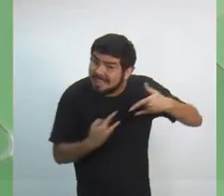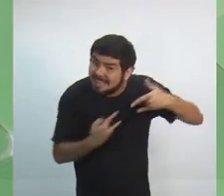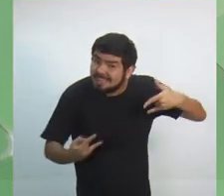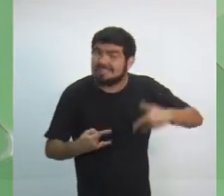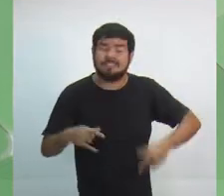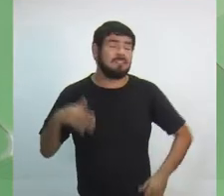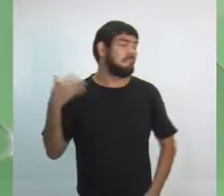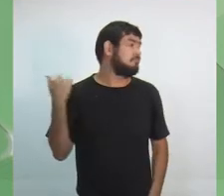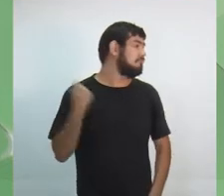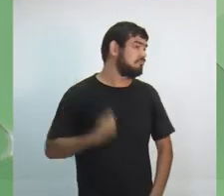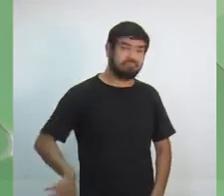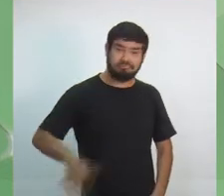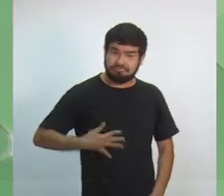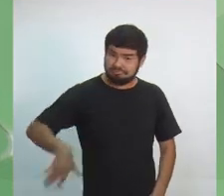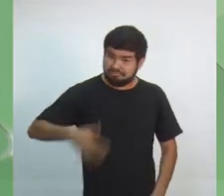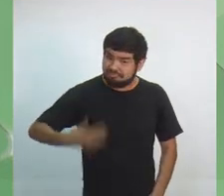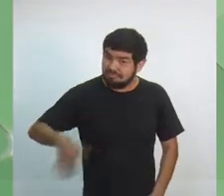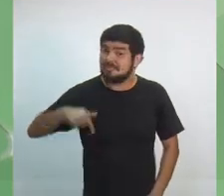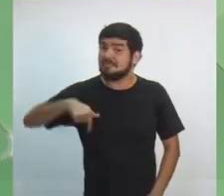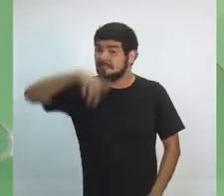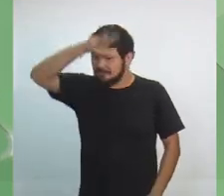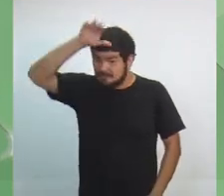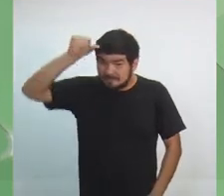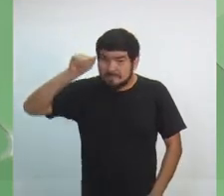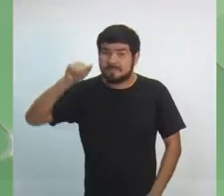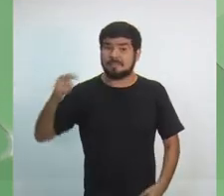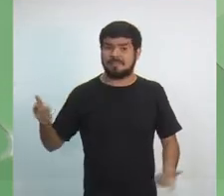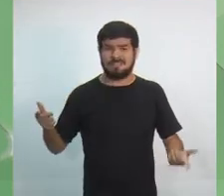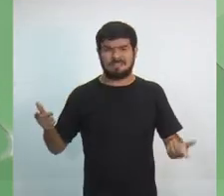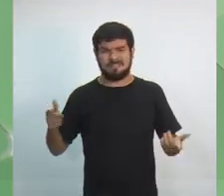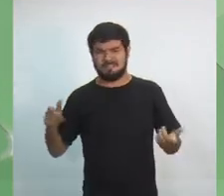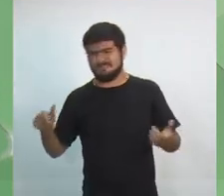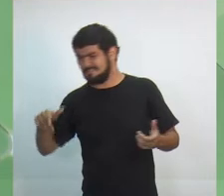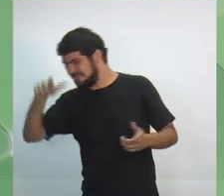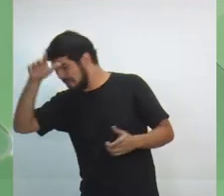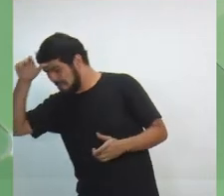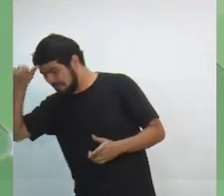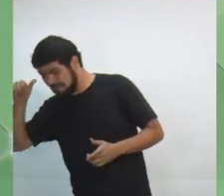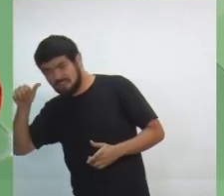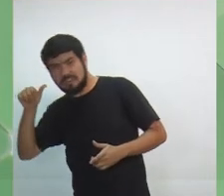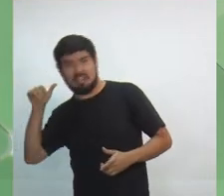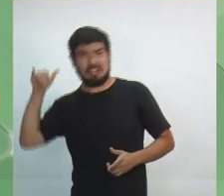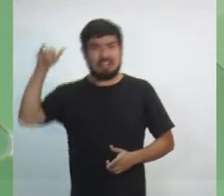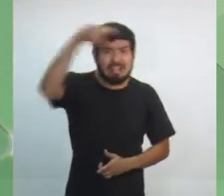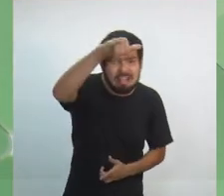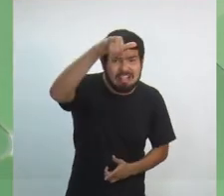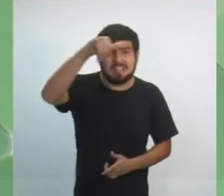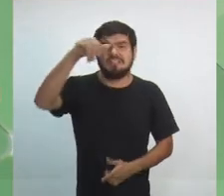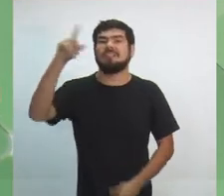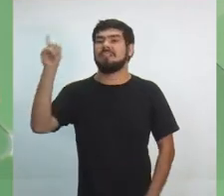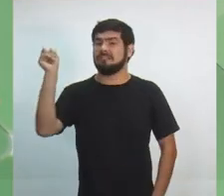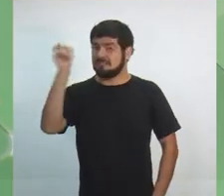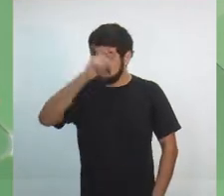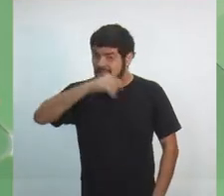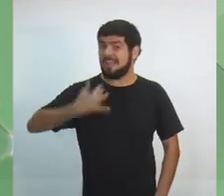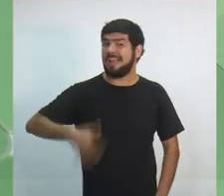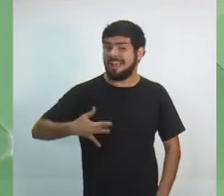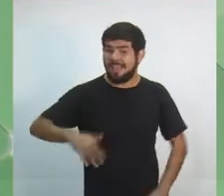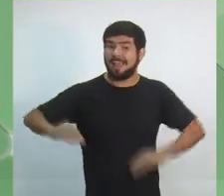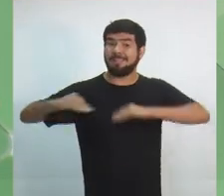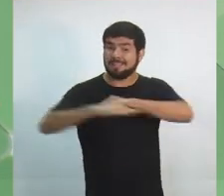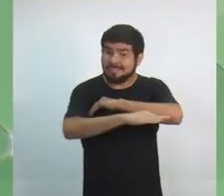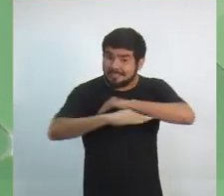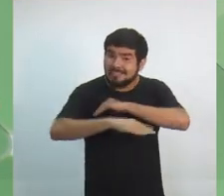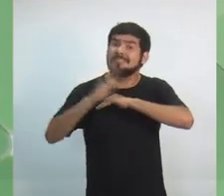fazer turismo pagando uma passagem aérea para vir para o Amazonas ou sair do Amazonas para qualquer canto. É muito caro. E essa estrada, a BR 319, ela já